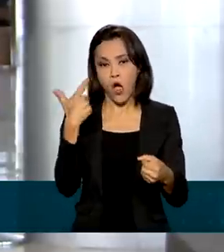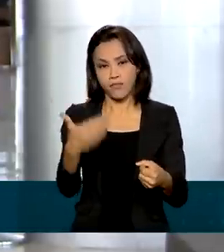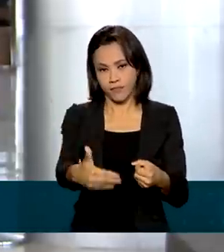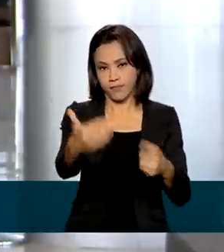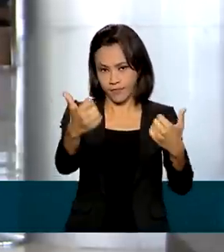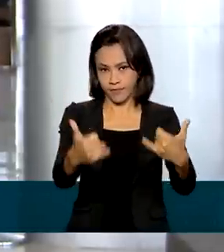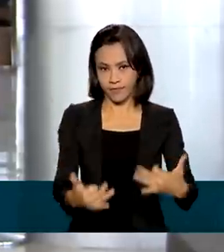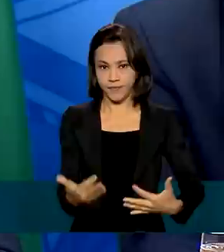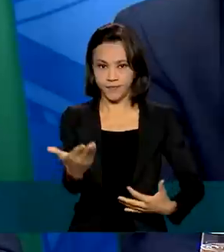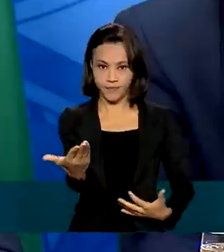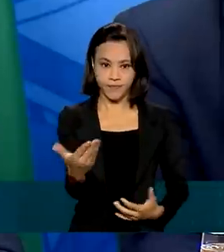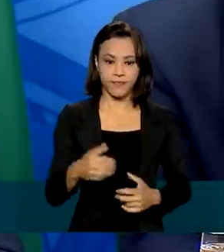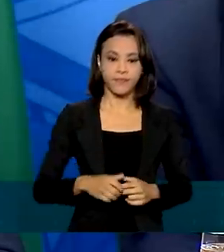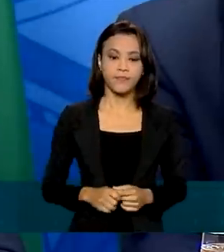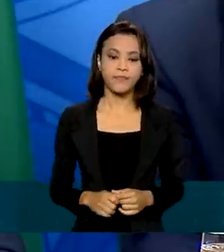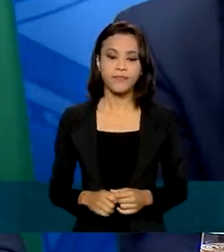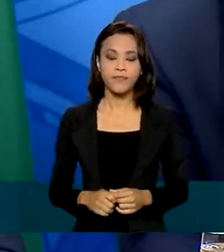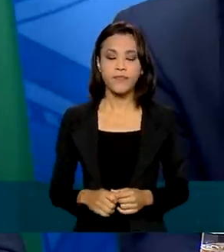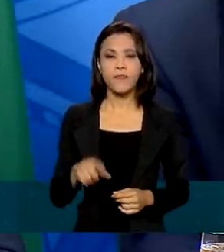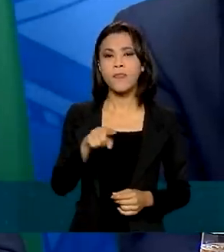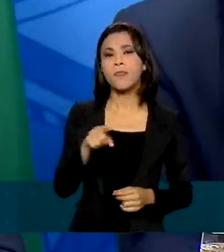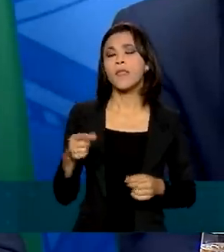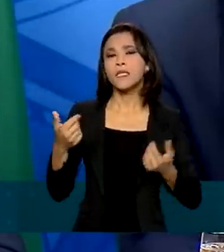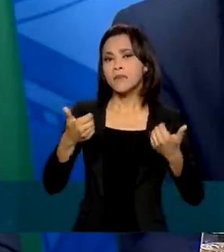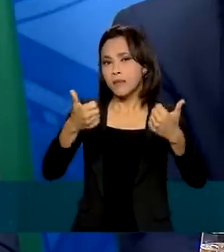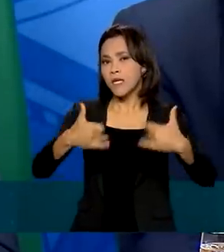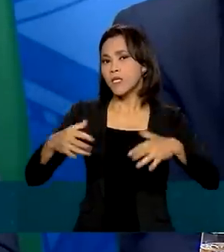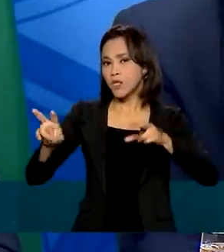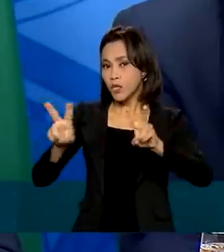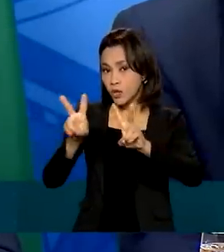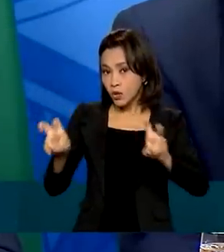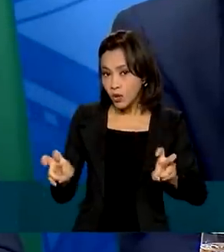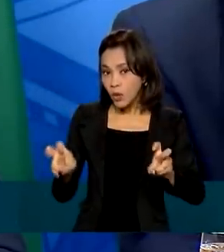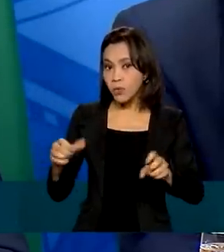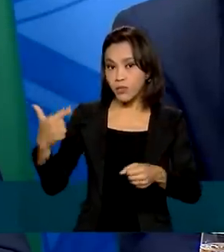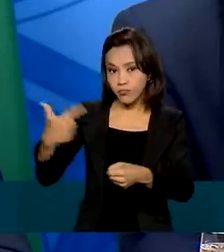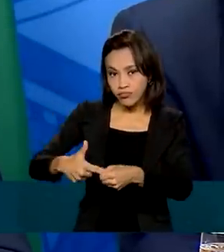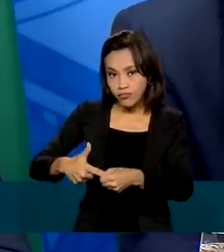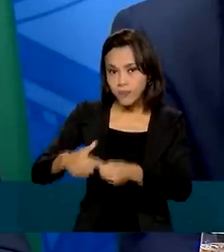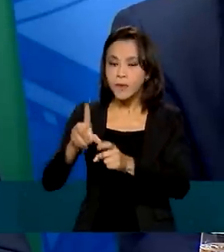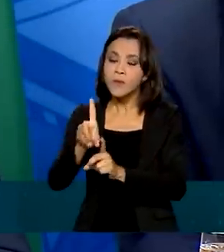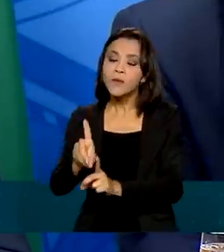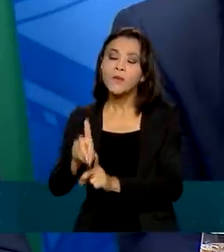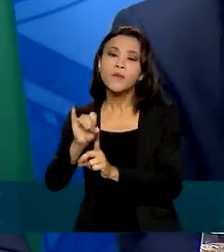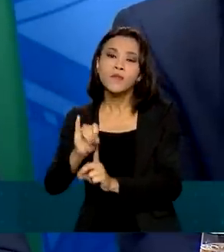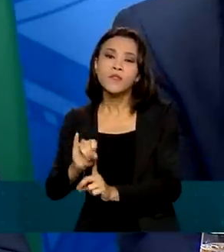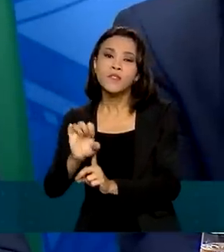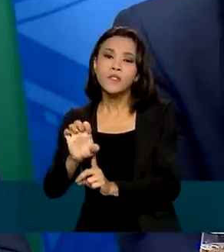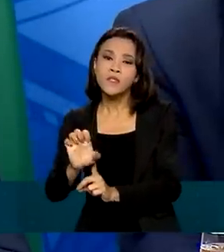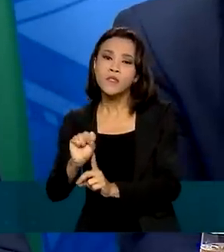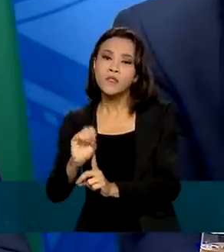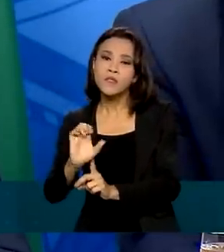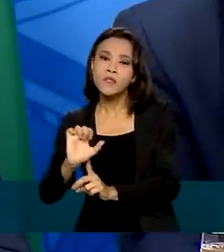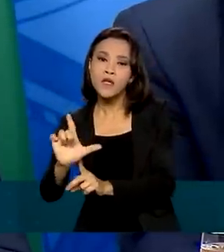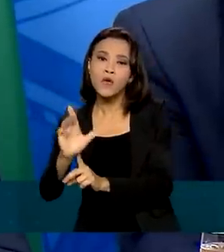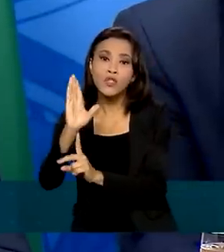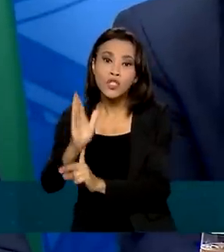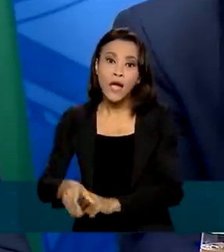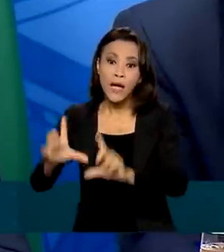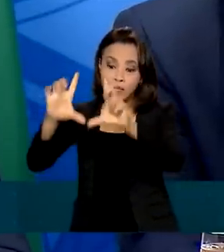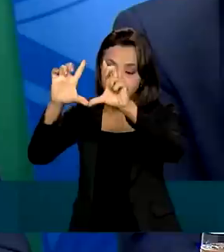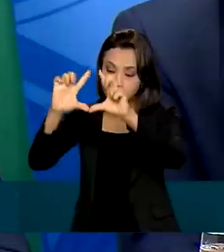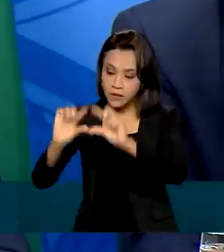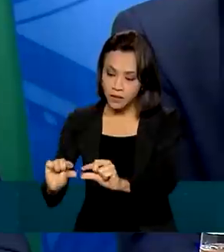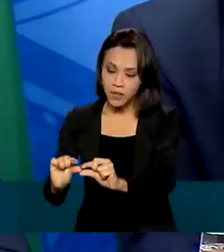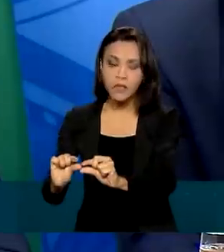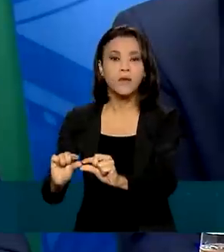presidente. No tocante ao diesel, nós já zeramos o imposto federal do mesmo, que é o